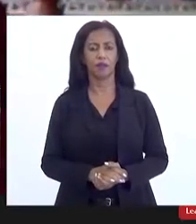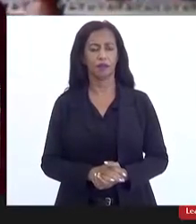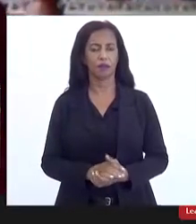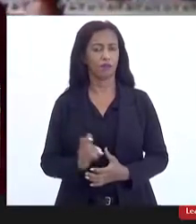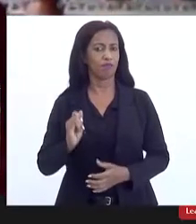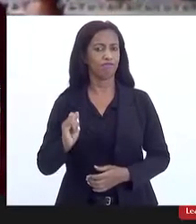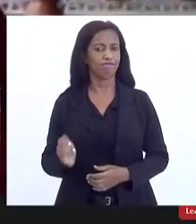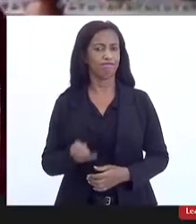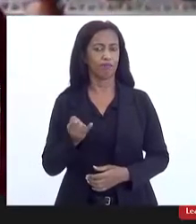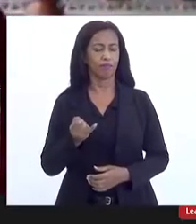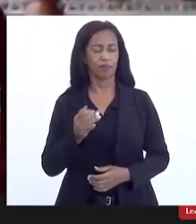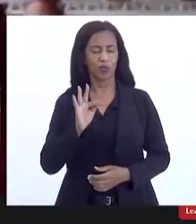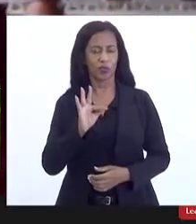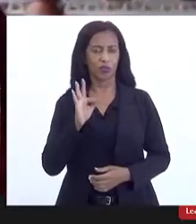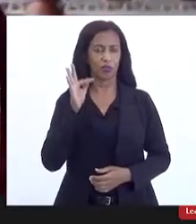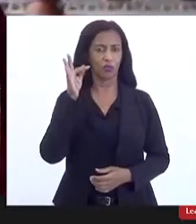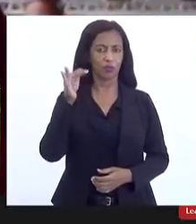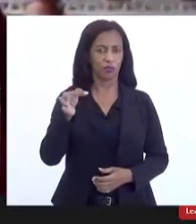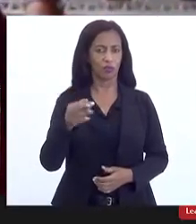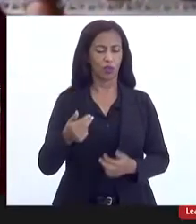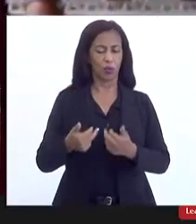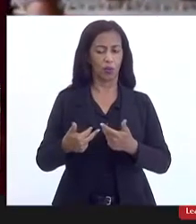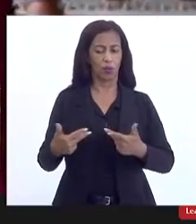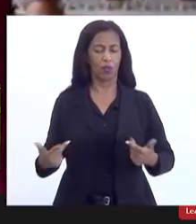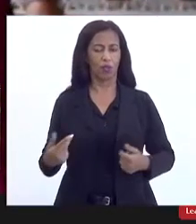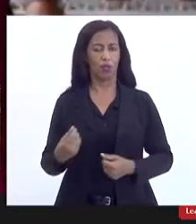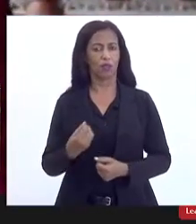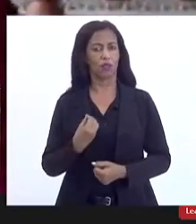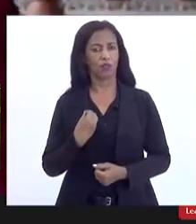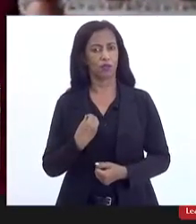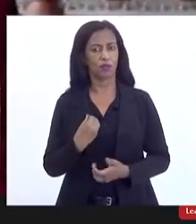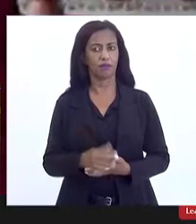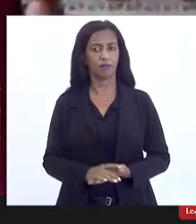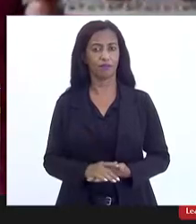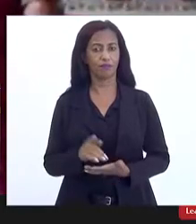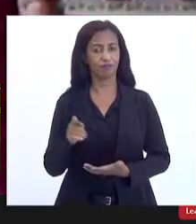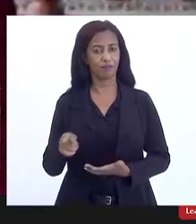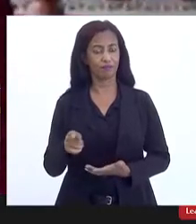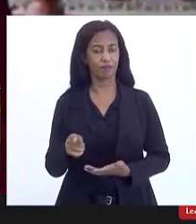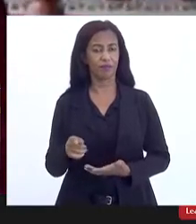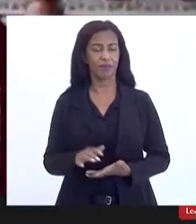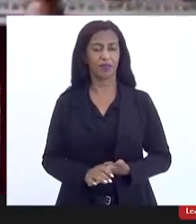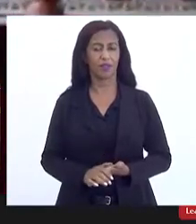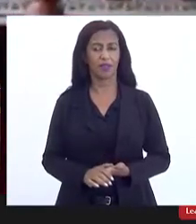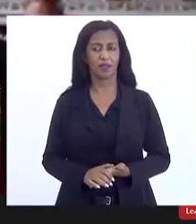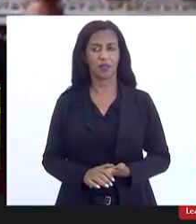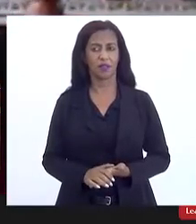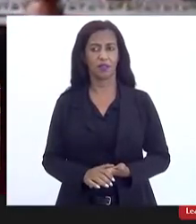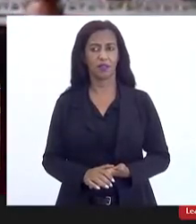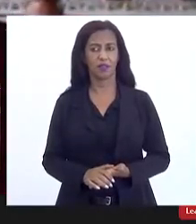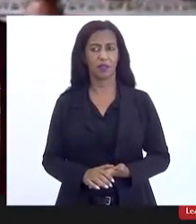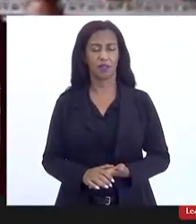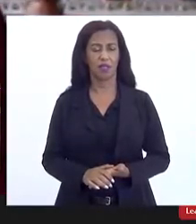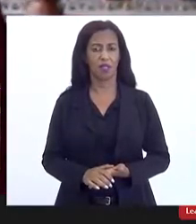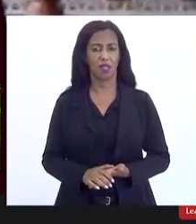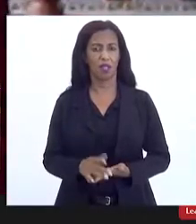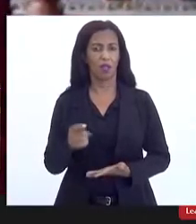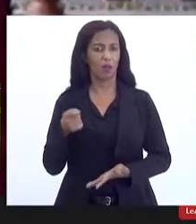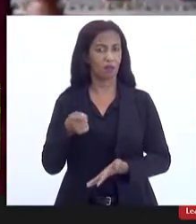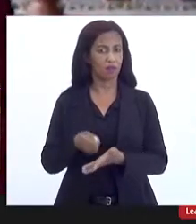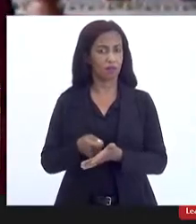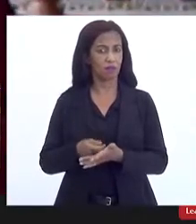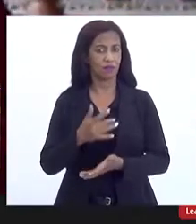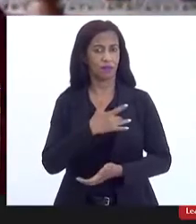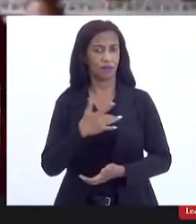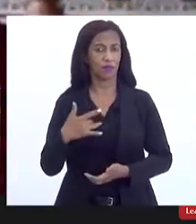possibilidade de futuro, a qualidade de vida. Essa é uma determinante de saúde importante.